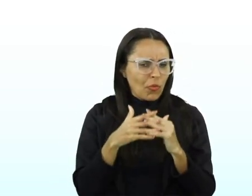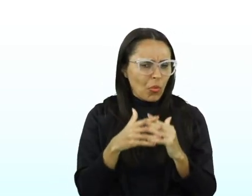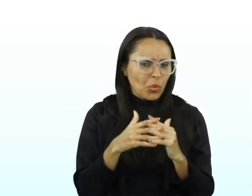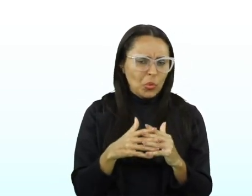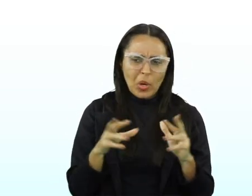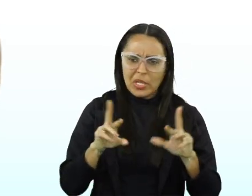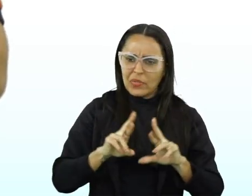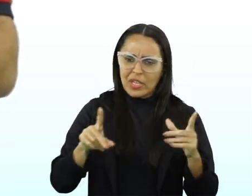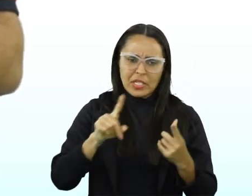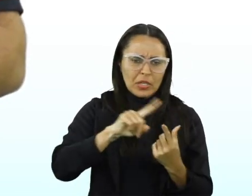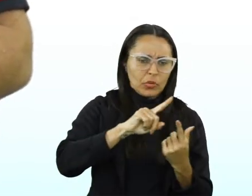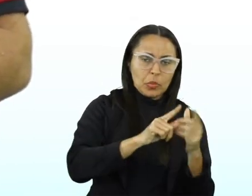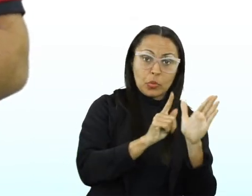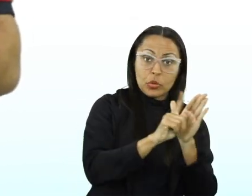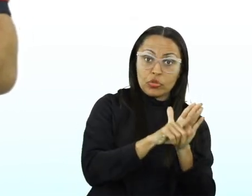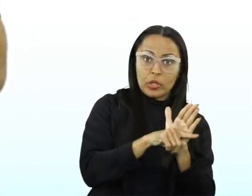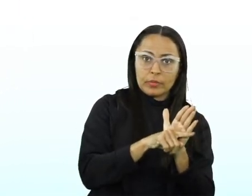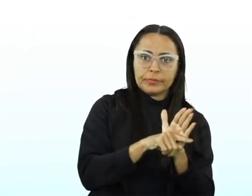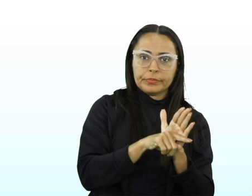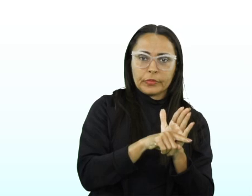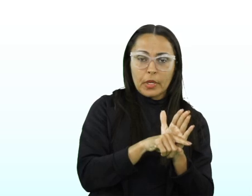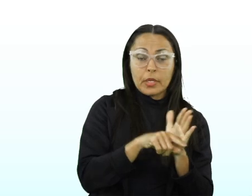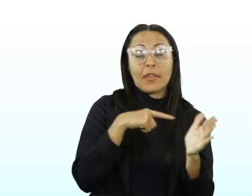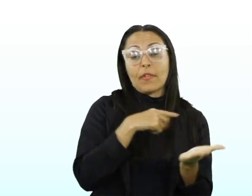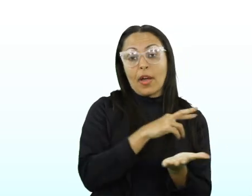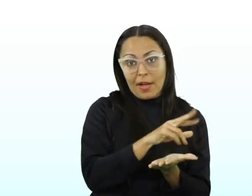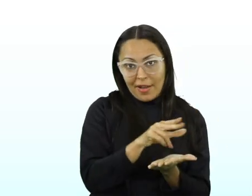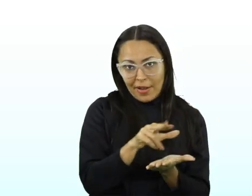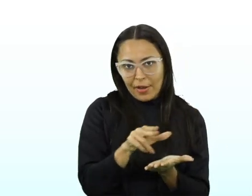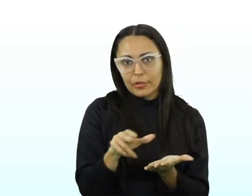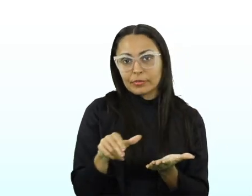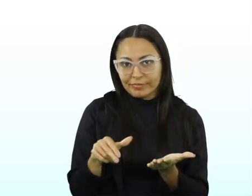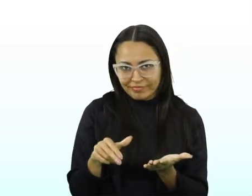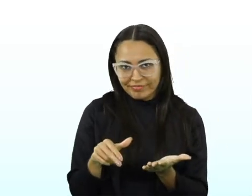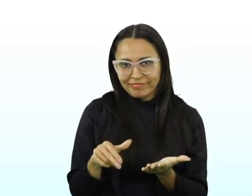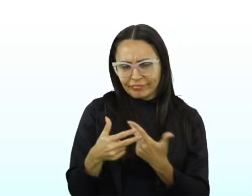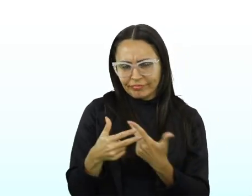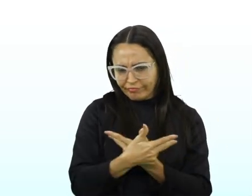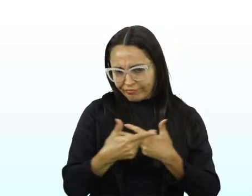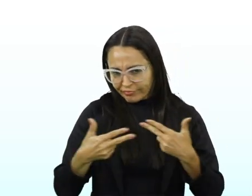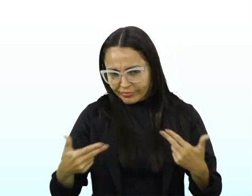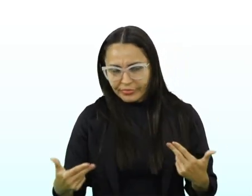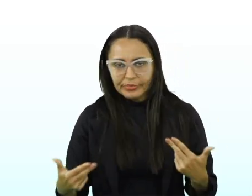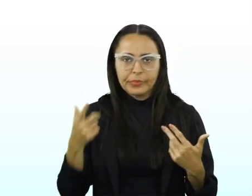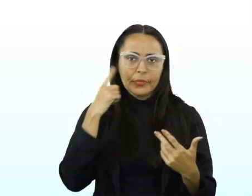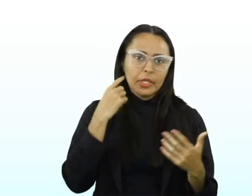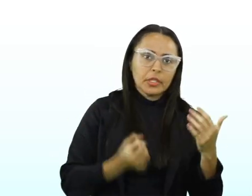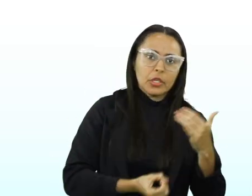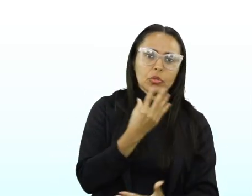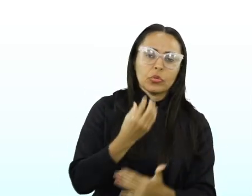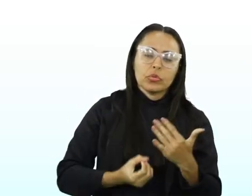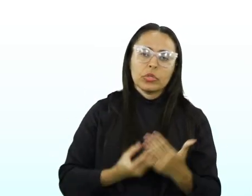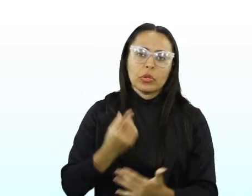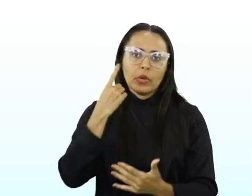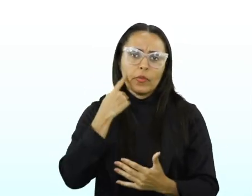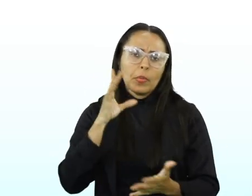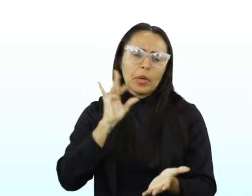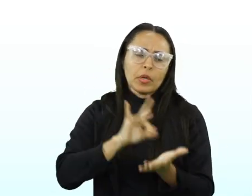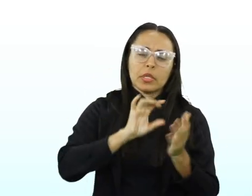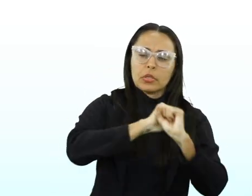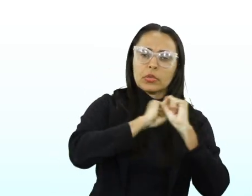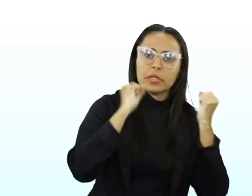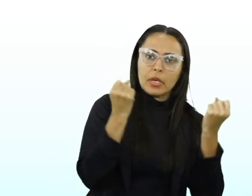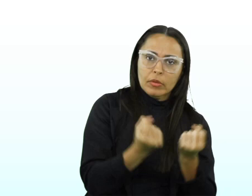entre tipo e gênero. Olha, os gêneros são vários, são diversos. Os gêneros surgem conforme a necessidade social.